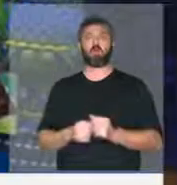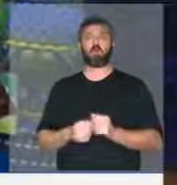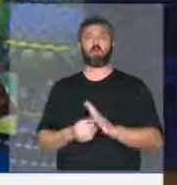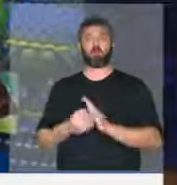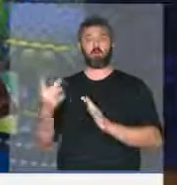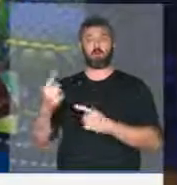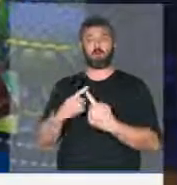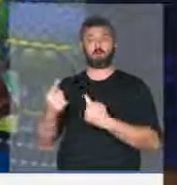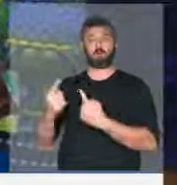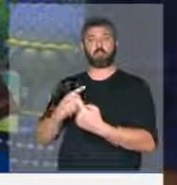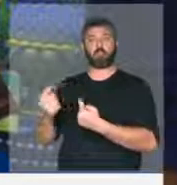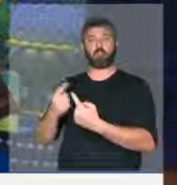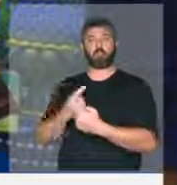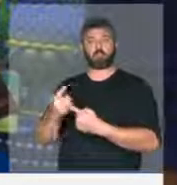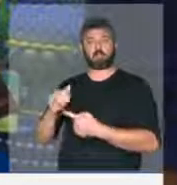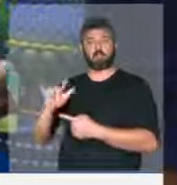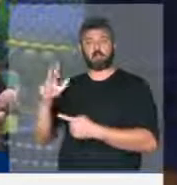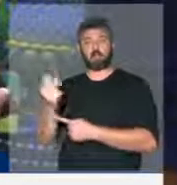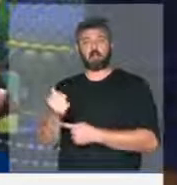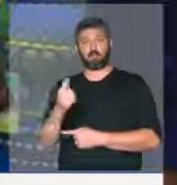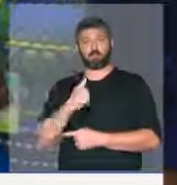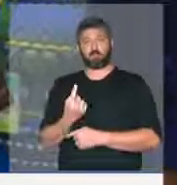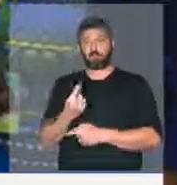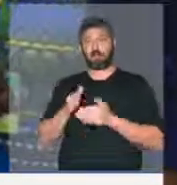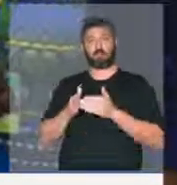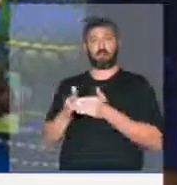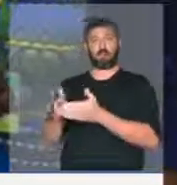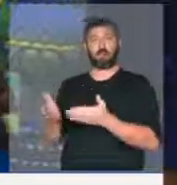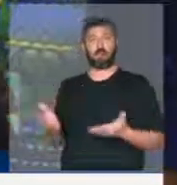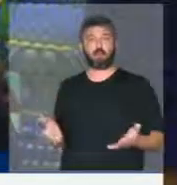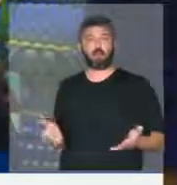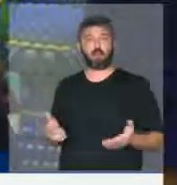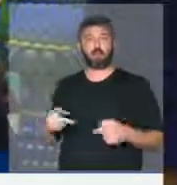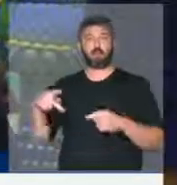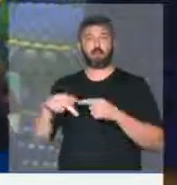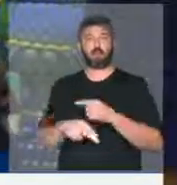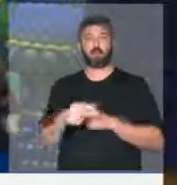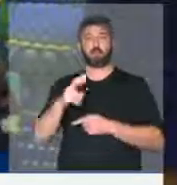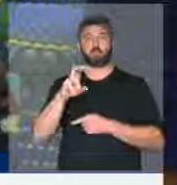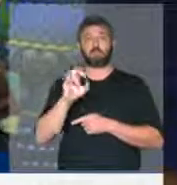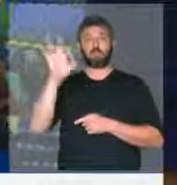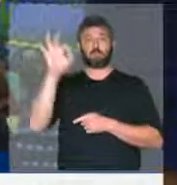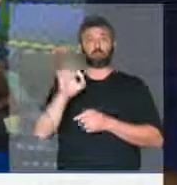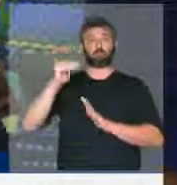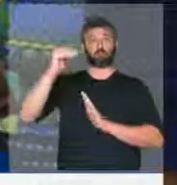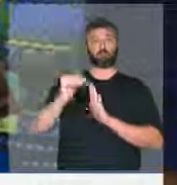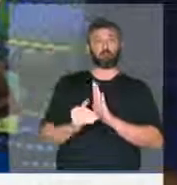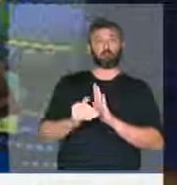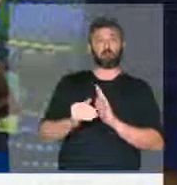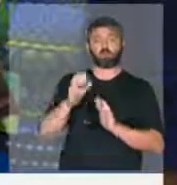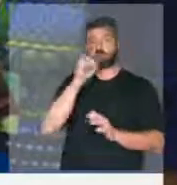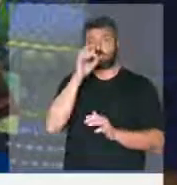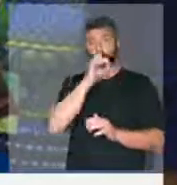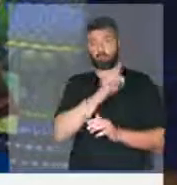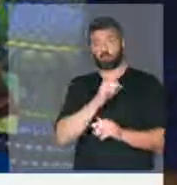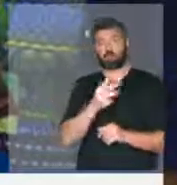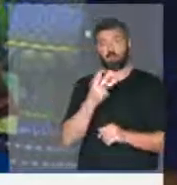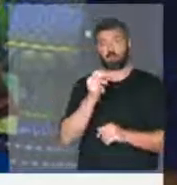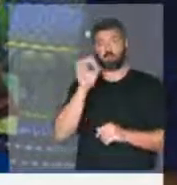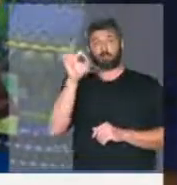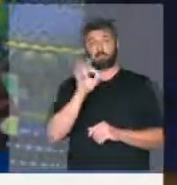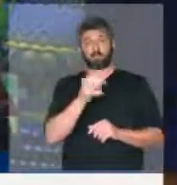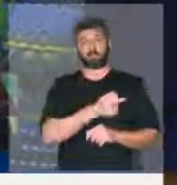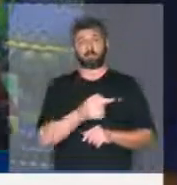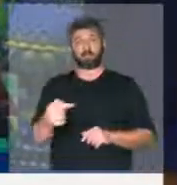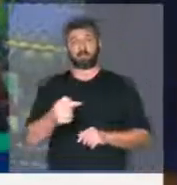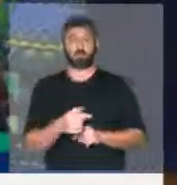transportes para a ilha, só tem a barca, cortou em 50% as barcas no final de semana e 30%